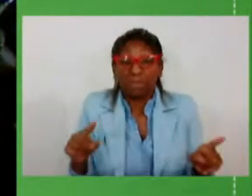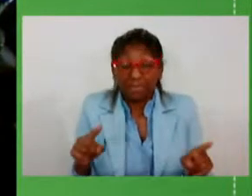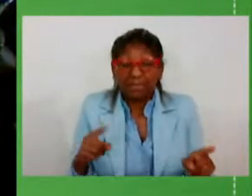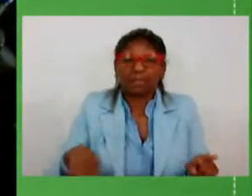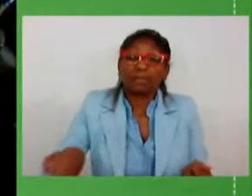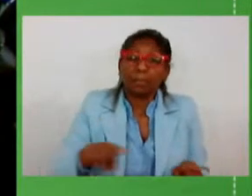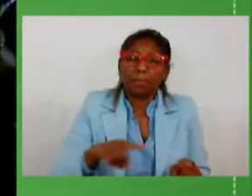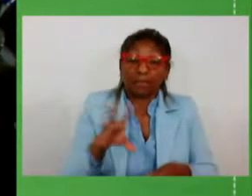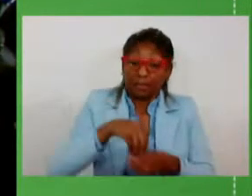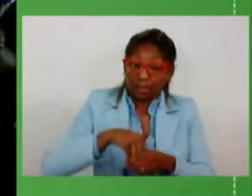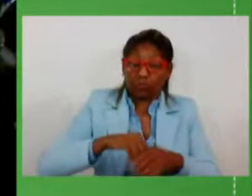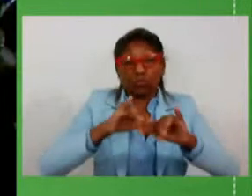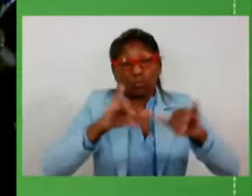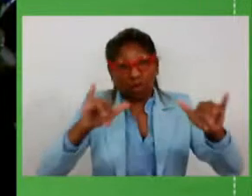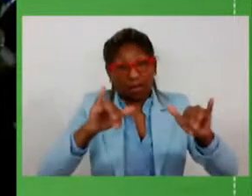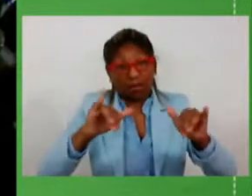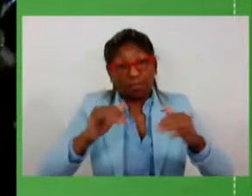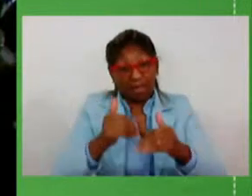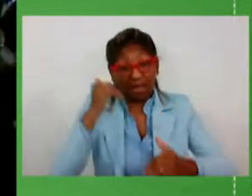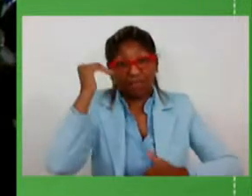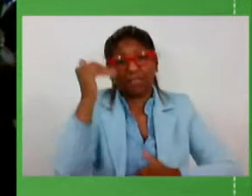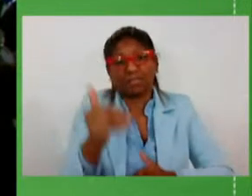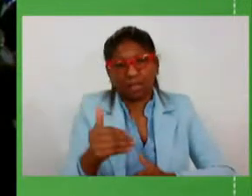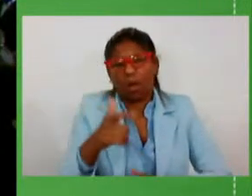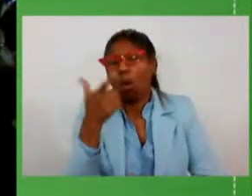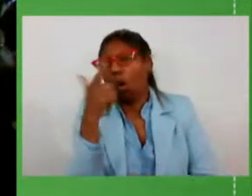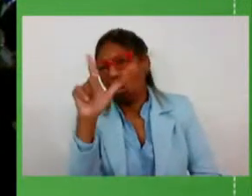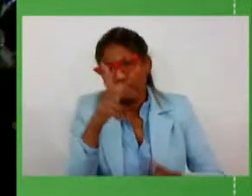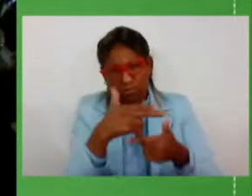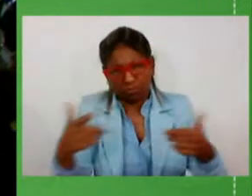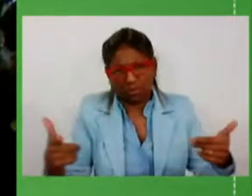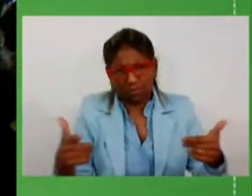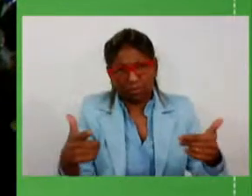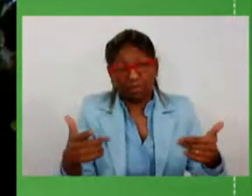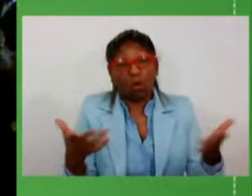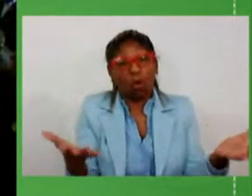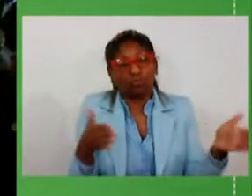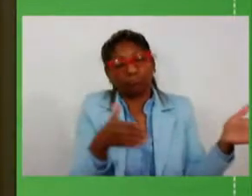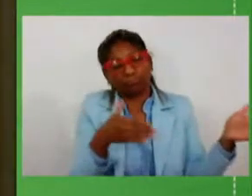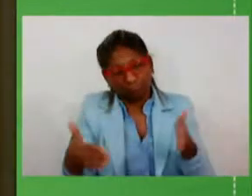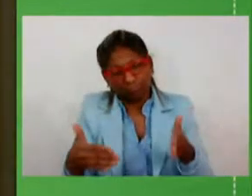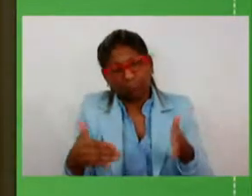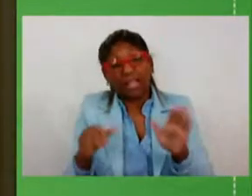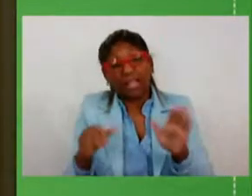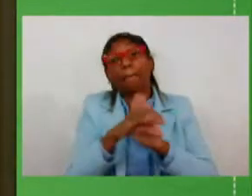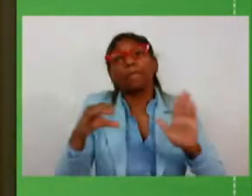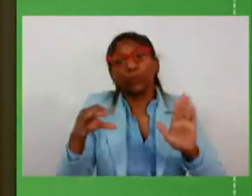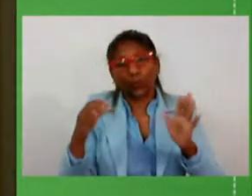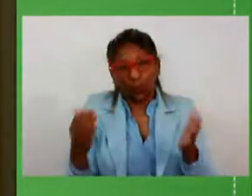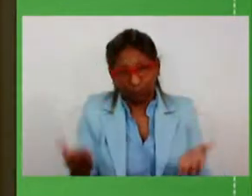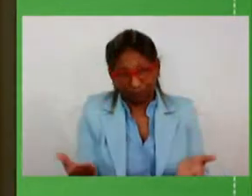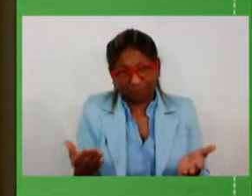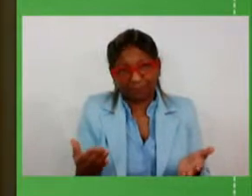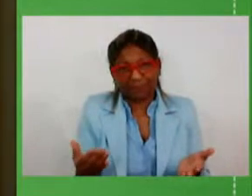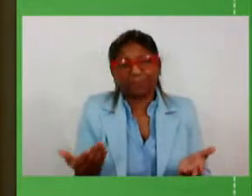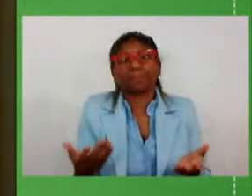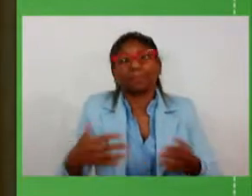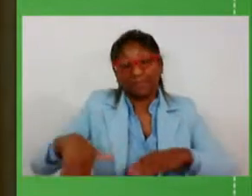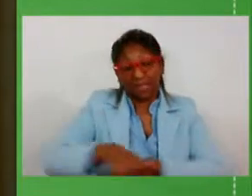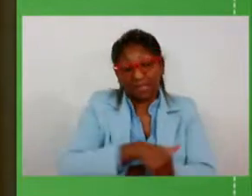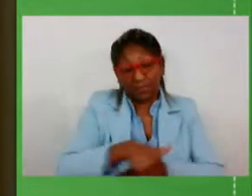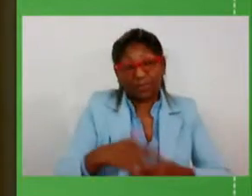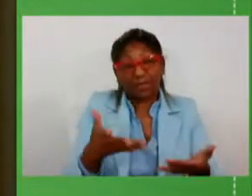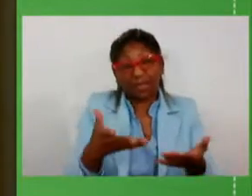programa avançar de investimentos em outras frentes mas para que a gente possa encerrar o capítulo das estradas eu quero convidar